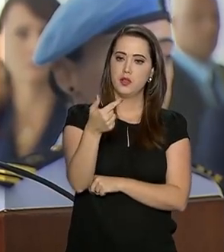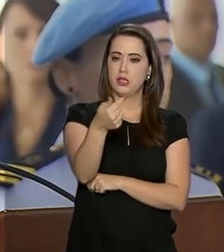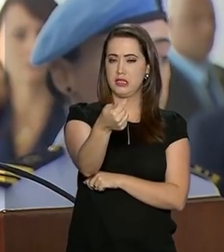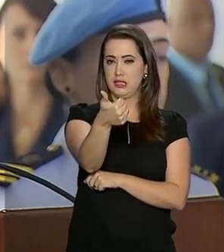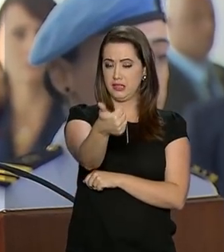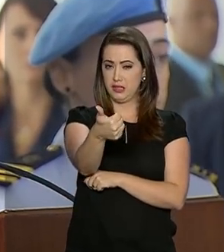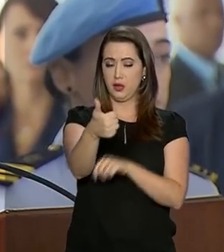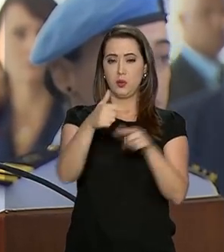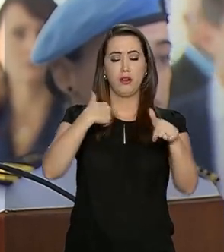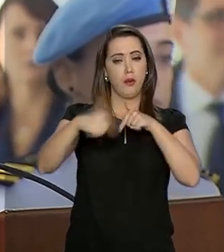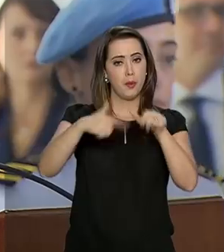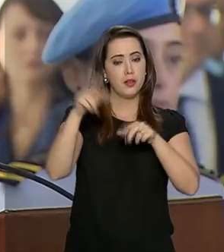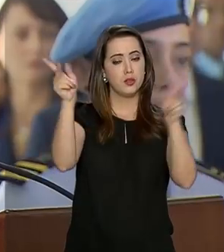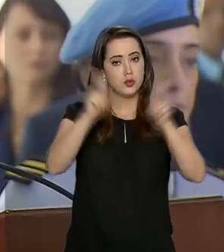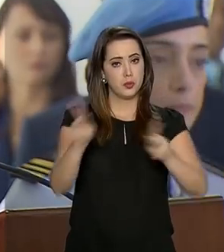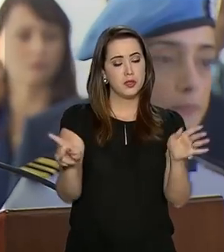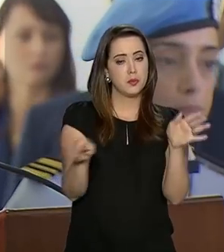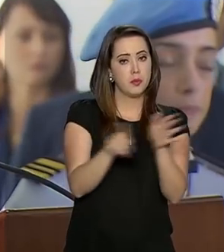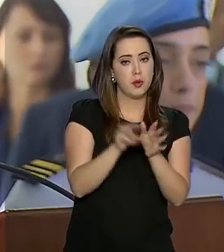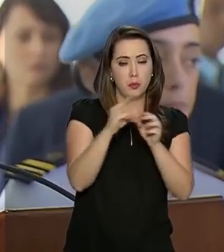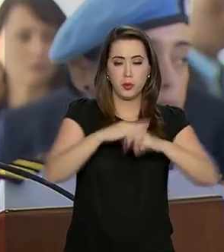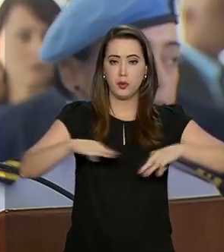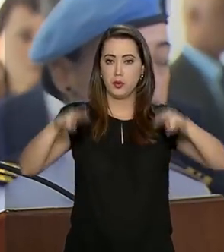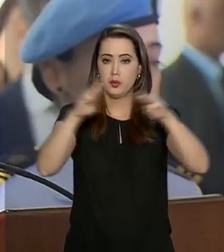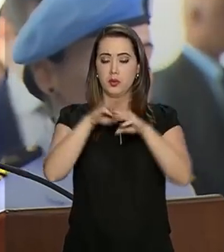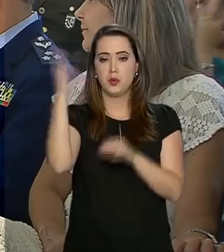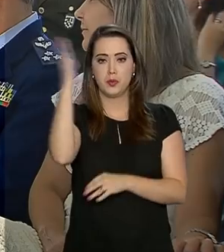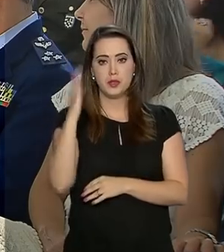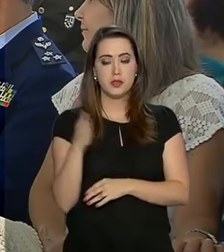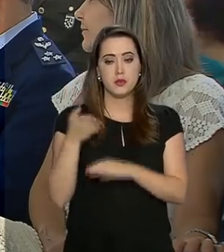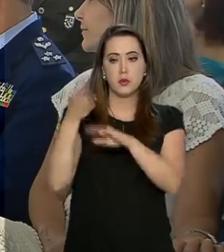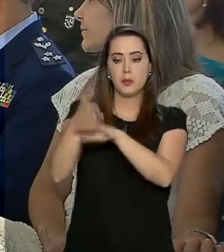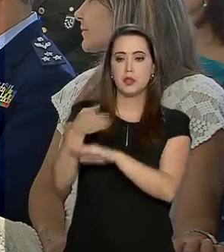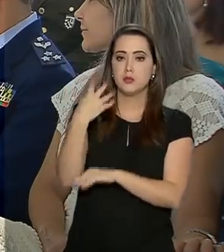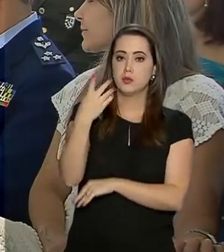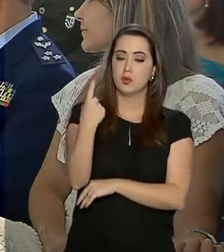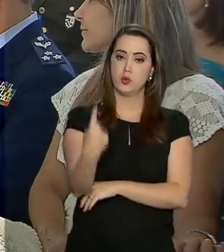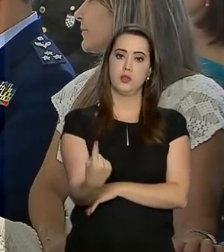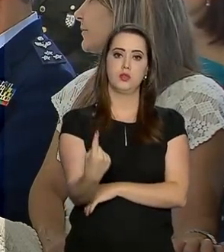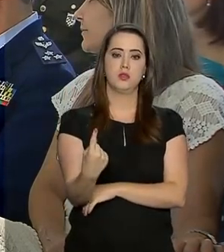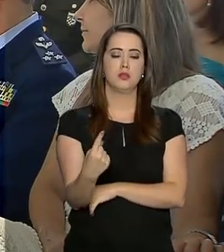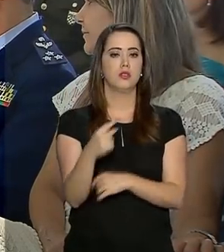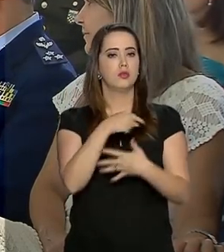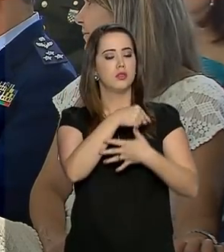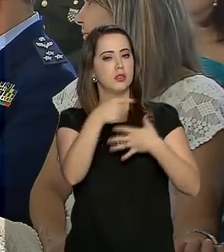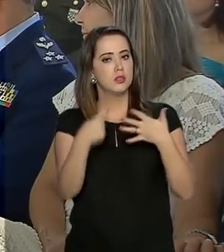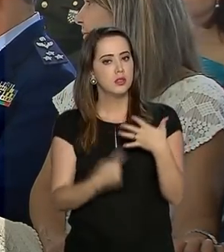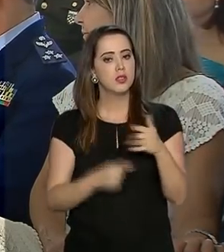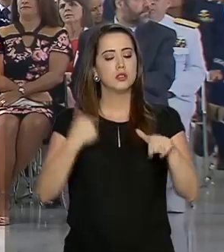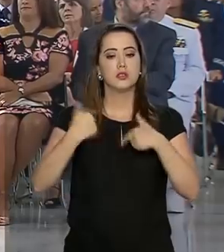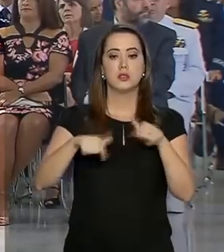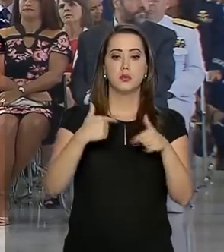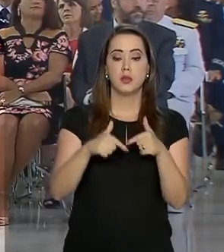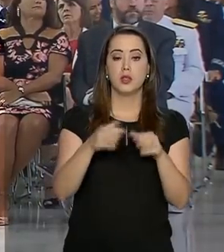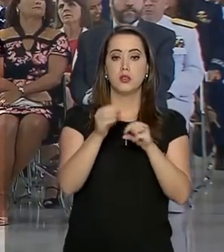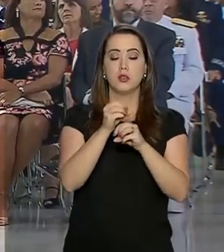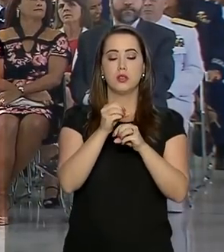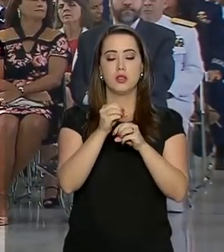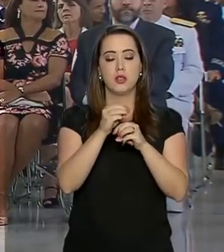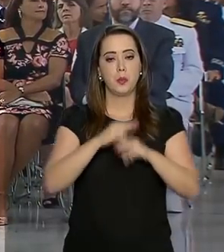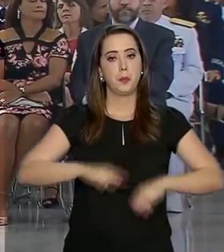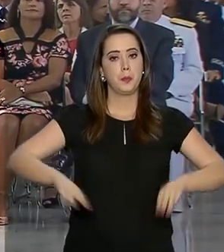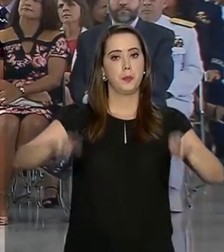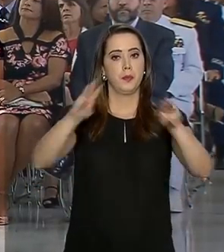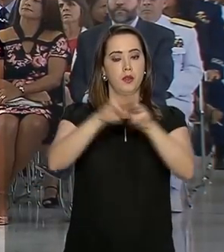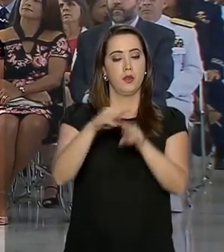paz desenvolvidas pelas Nações Unidas, o Brasil participou de 41. Entre elas, o Brasil comandou a presença da ONU no Haiti por